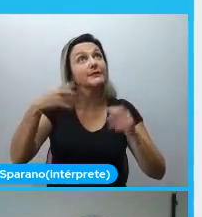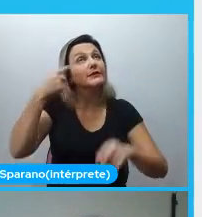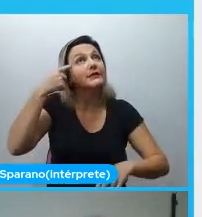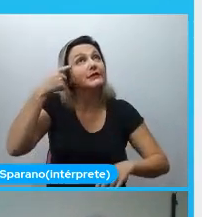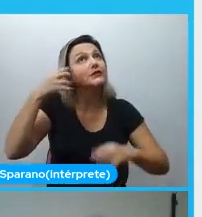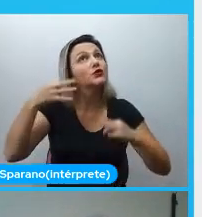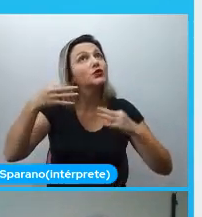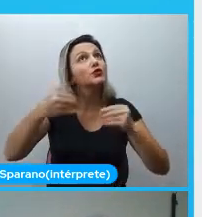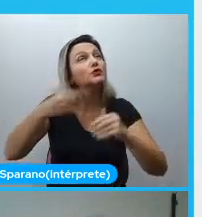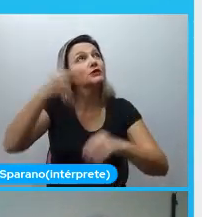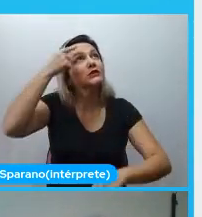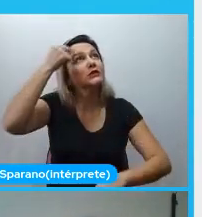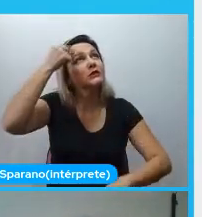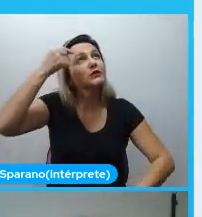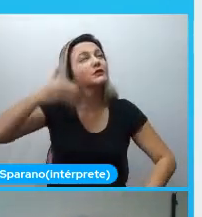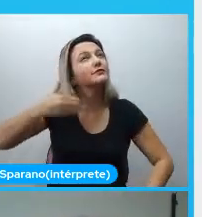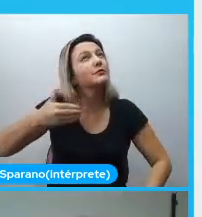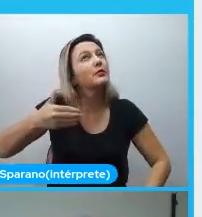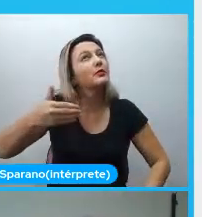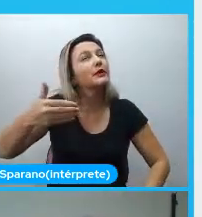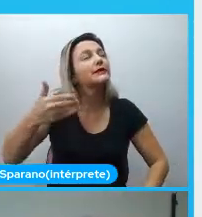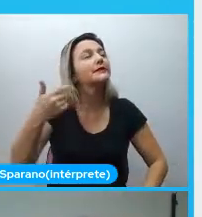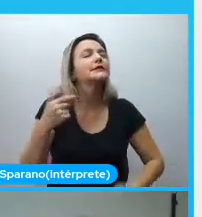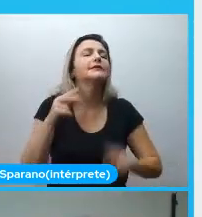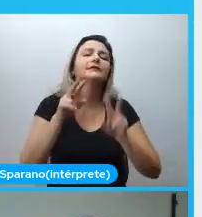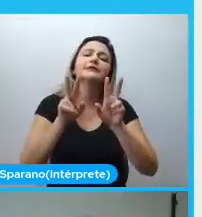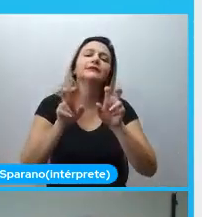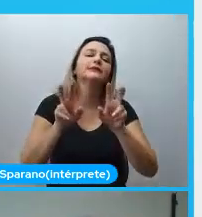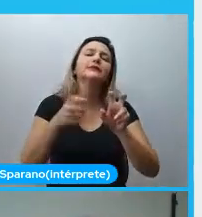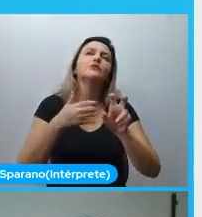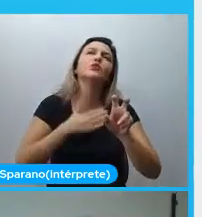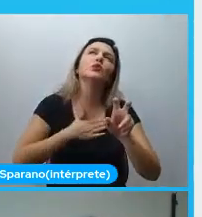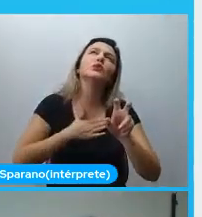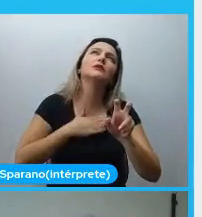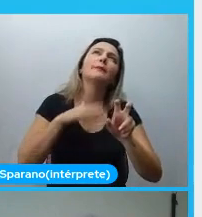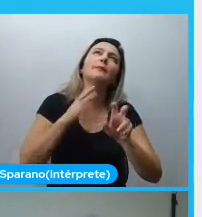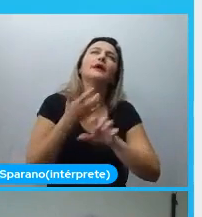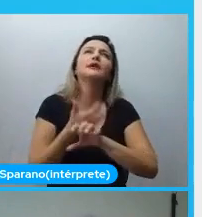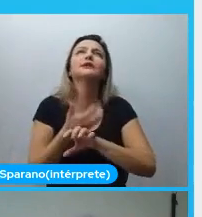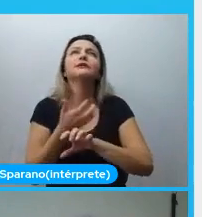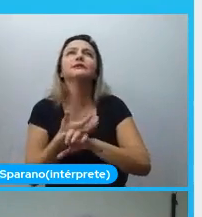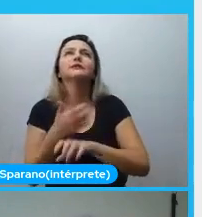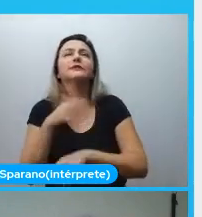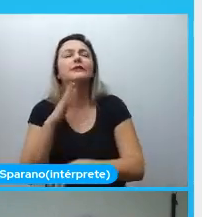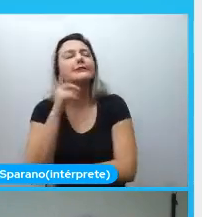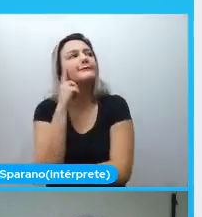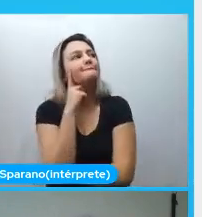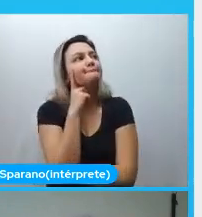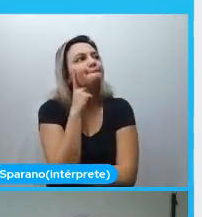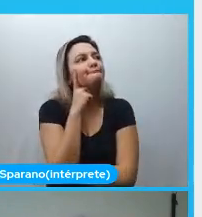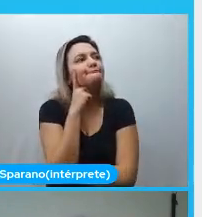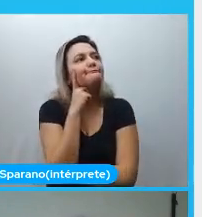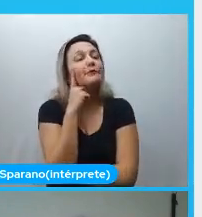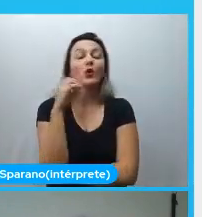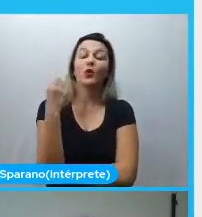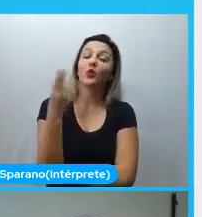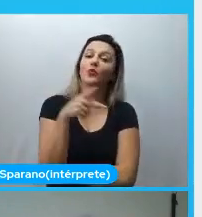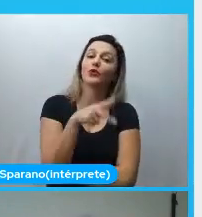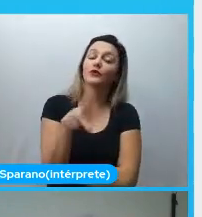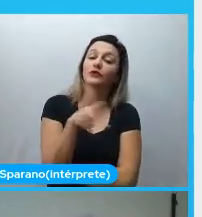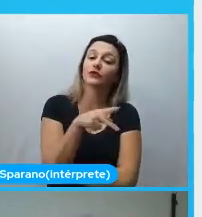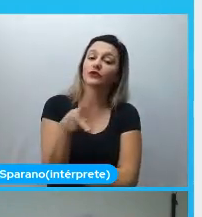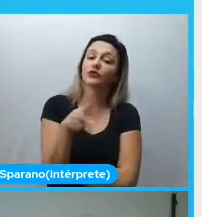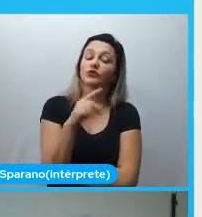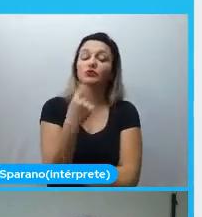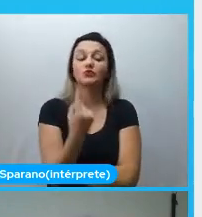eu vou abordar? Será que é algum tema que eu gostei mais, alguma disciplina que eu gostei mais? Ou será que é um professor que está ali